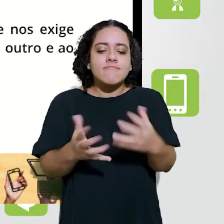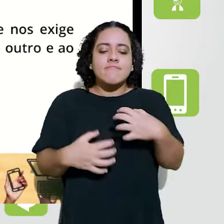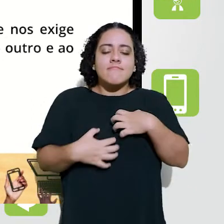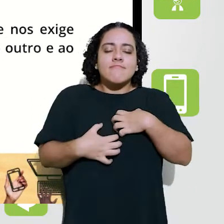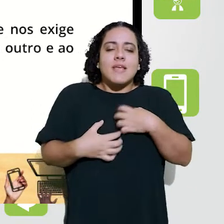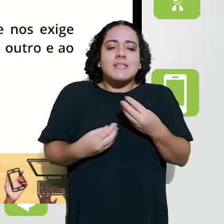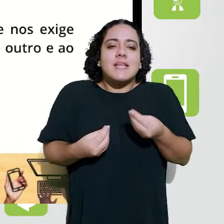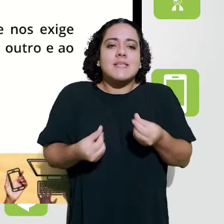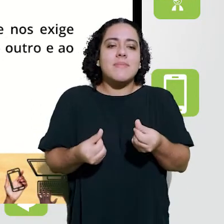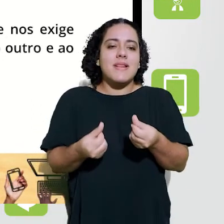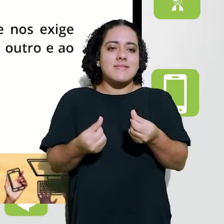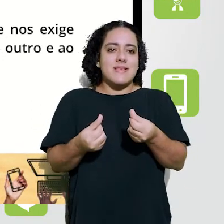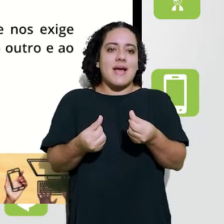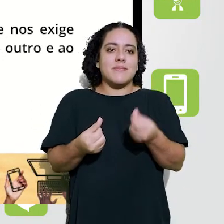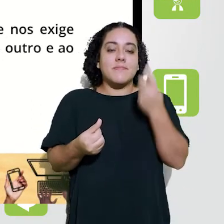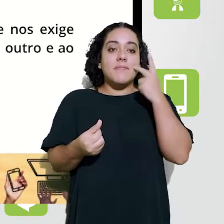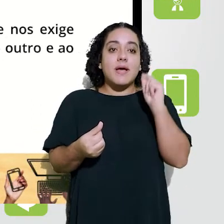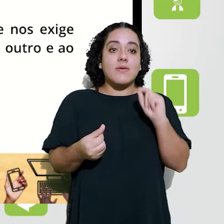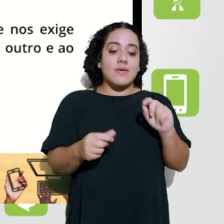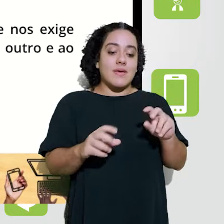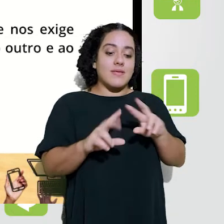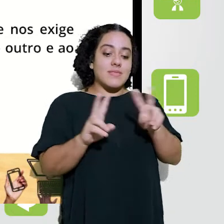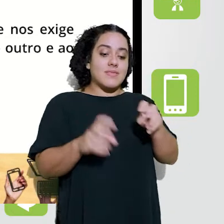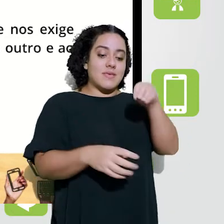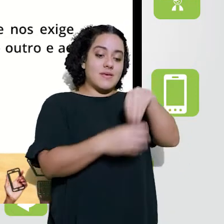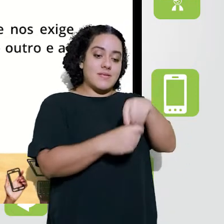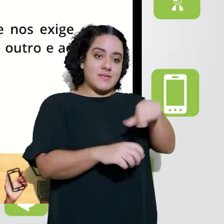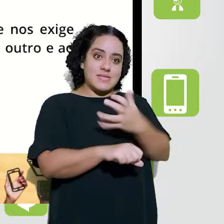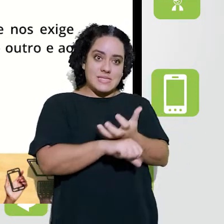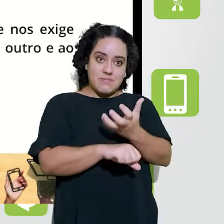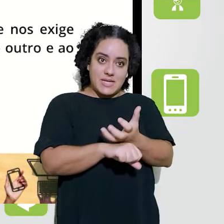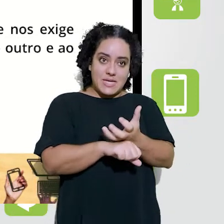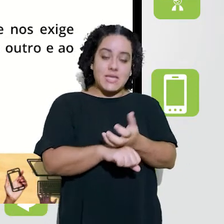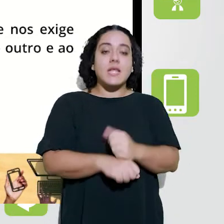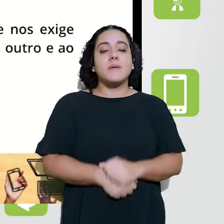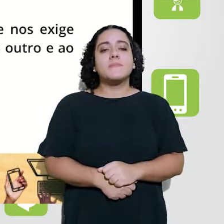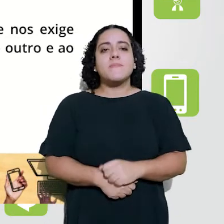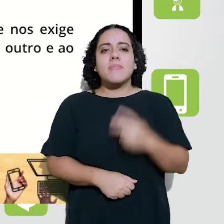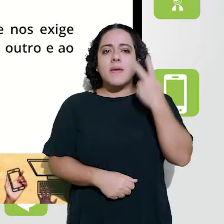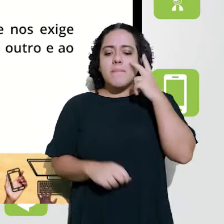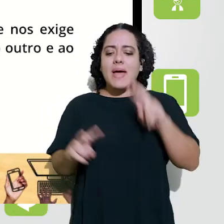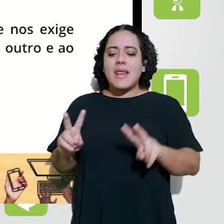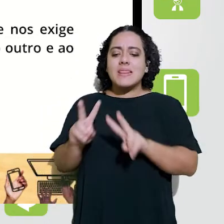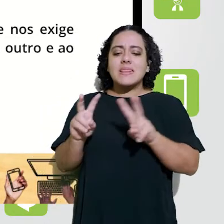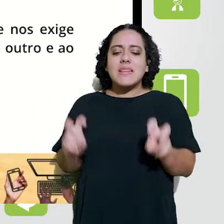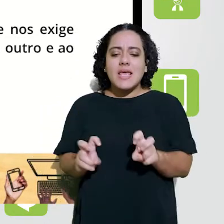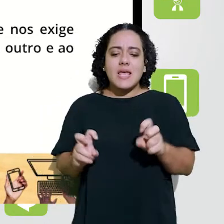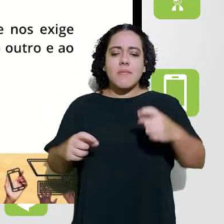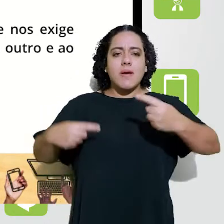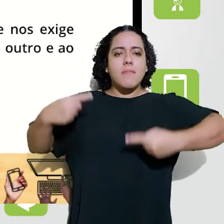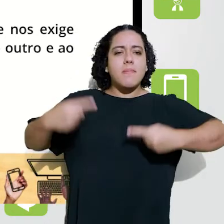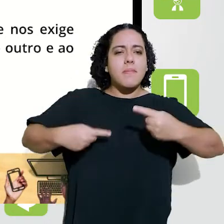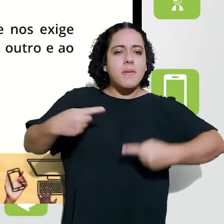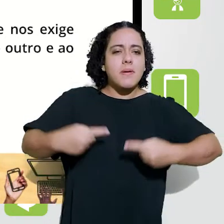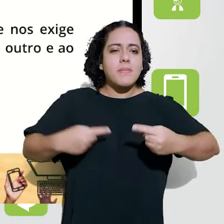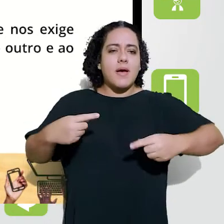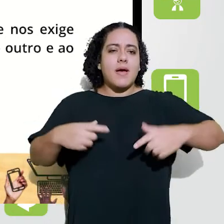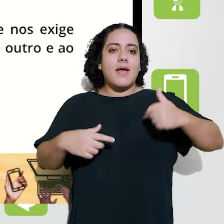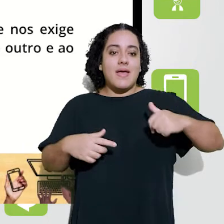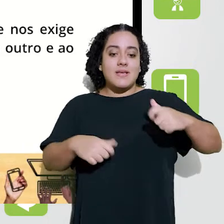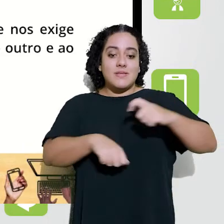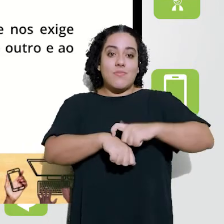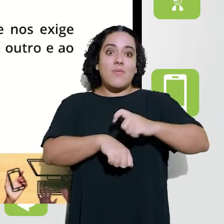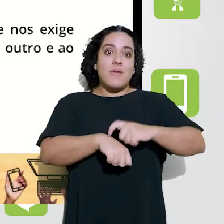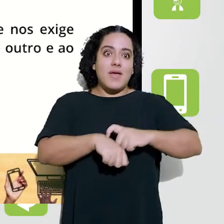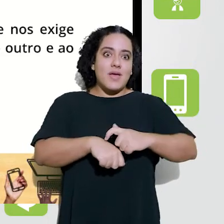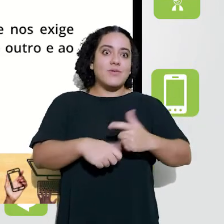sensibilizar você, inspirar você, aluno, professor, para o tema dessa disciplina, para